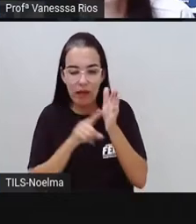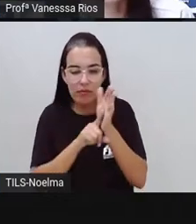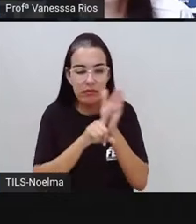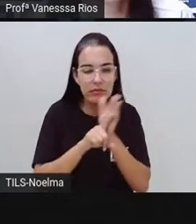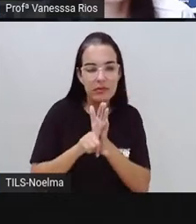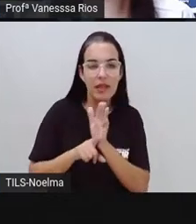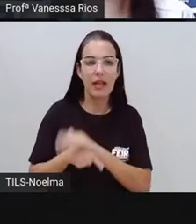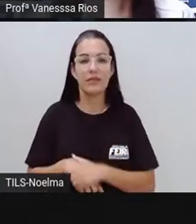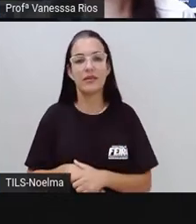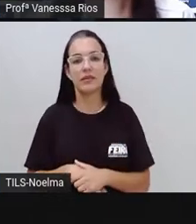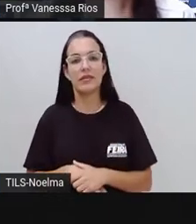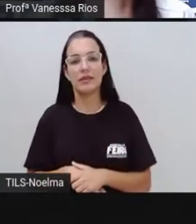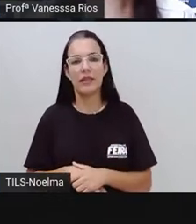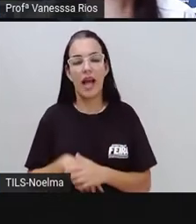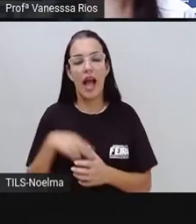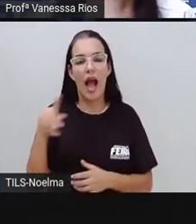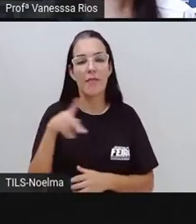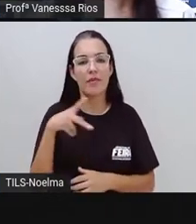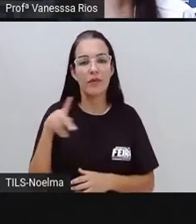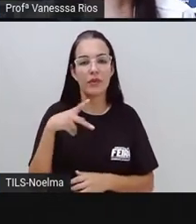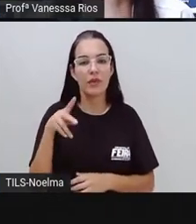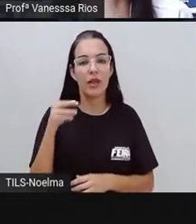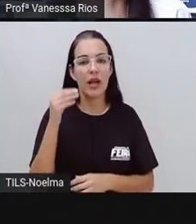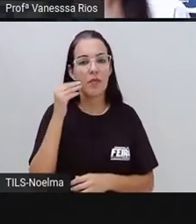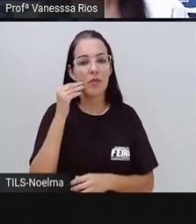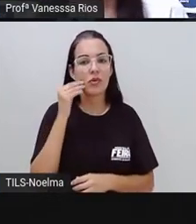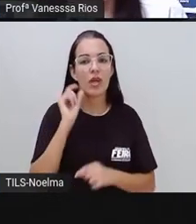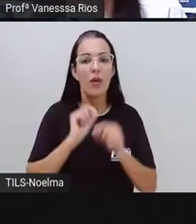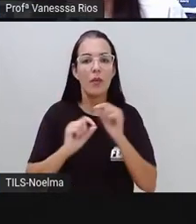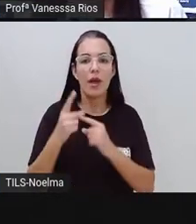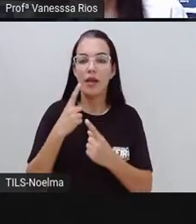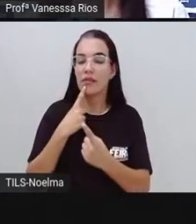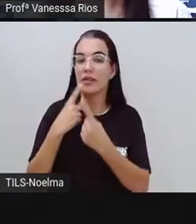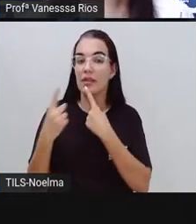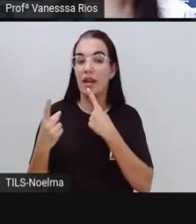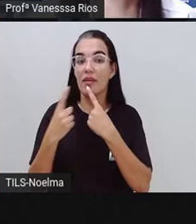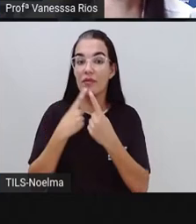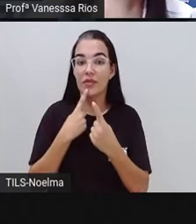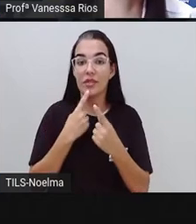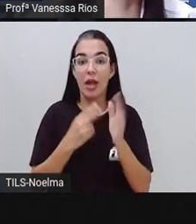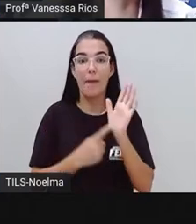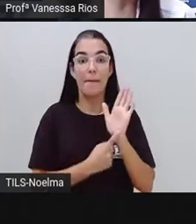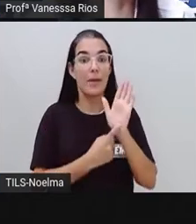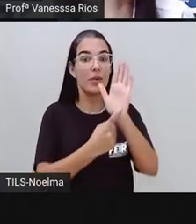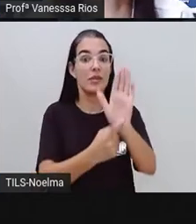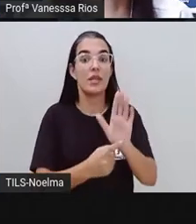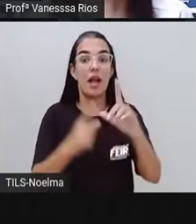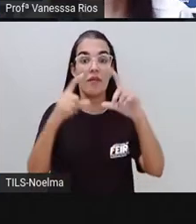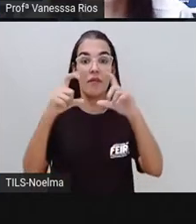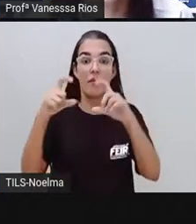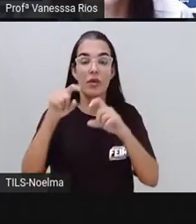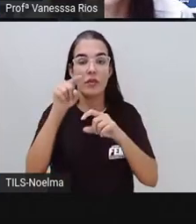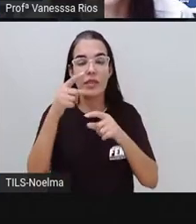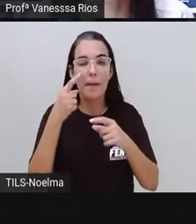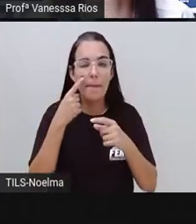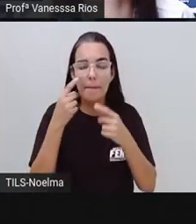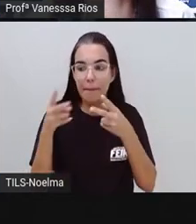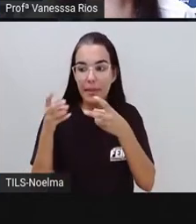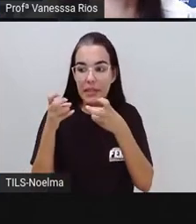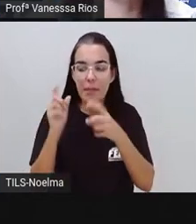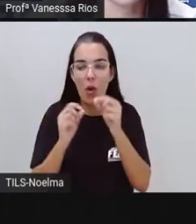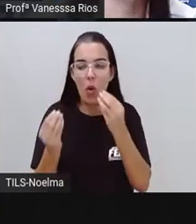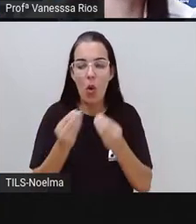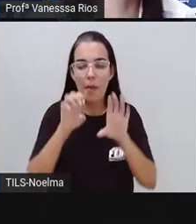videoaula, a PRO traz aí uma entrevista ilustrada, para que a gente perceba em relação à sua estrutura,